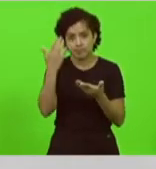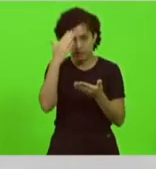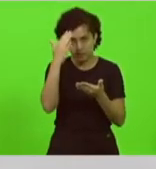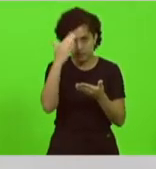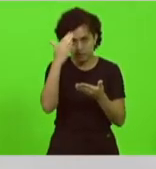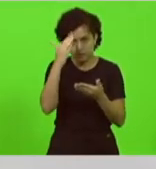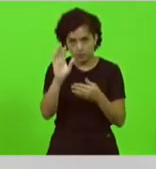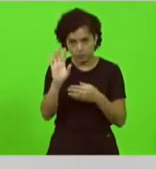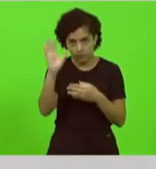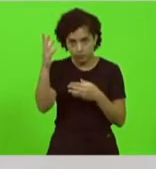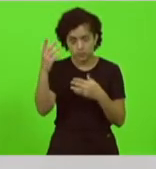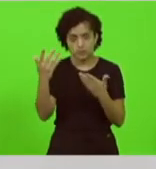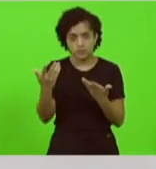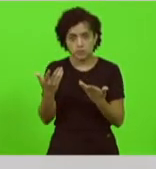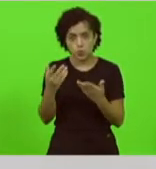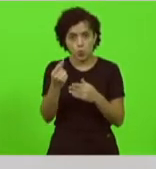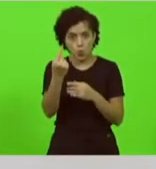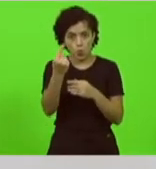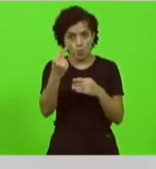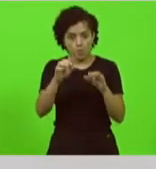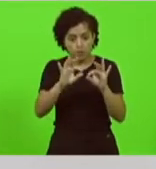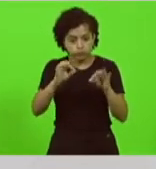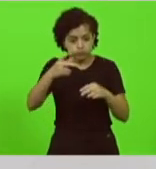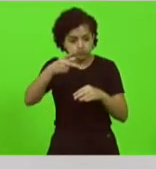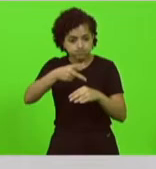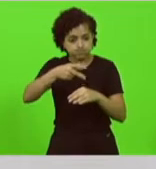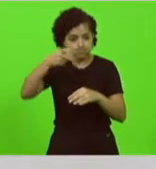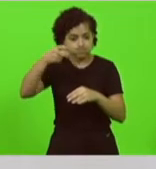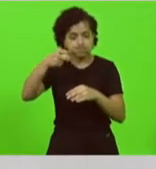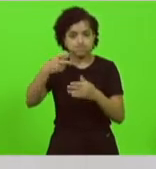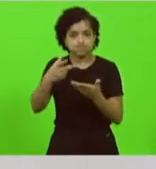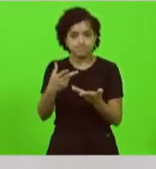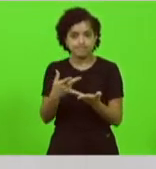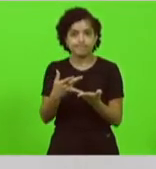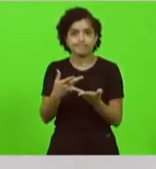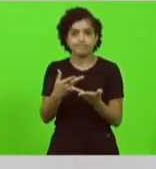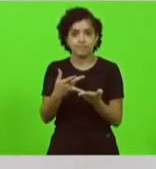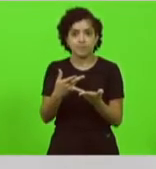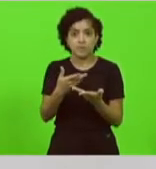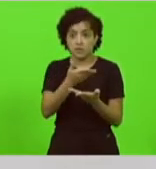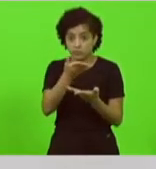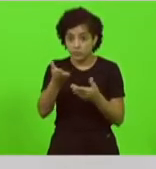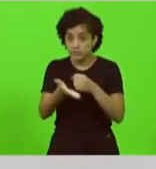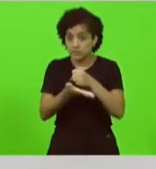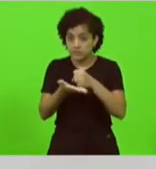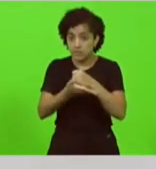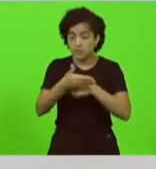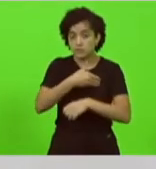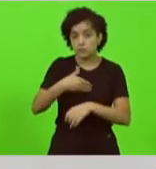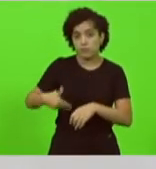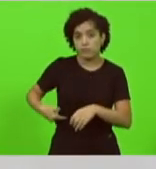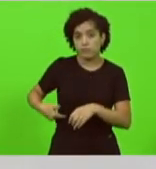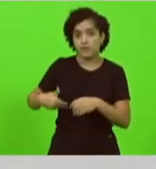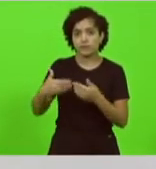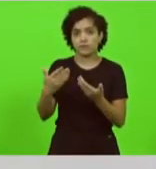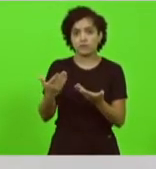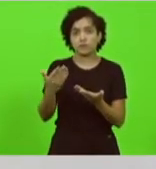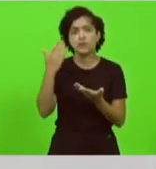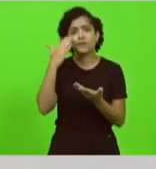acontecendo uma agulha do governo que vocês aqui são base e eu quero entender